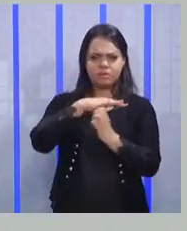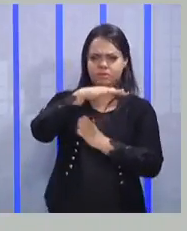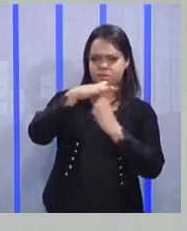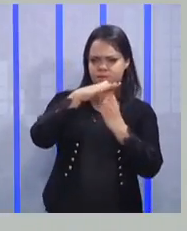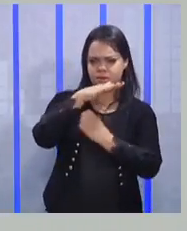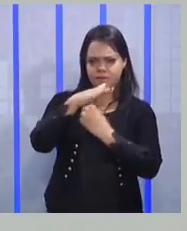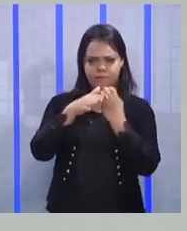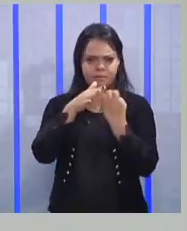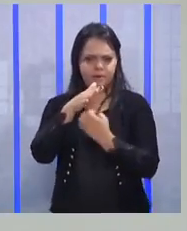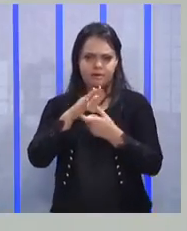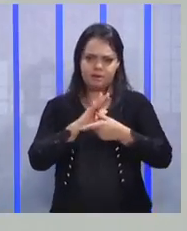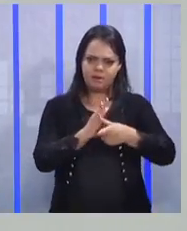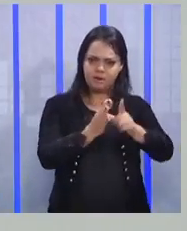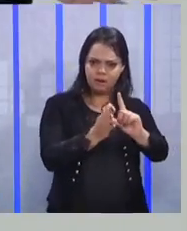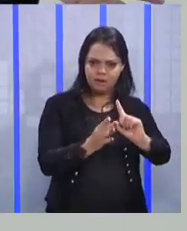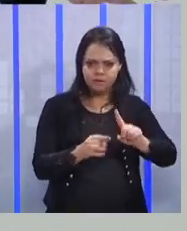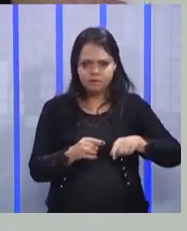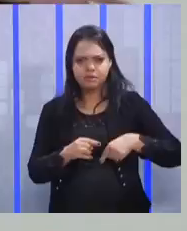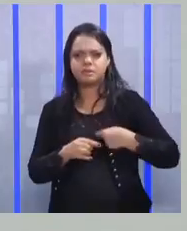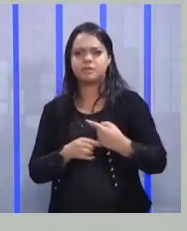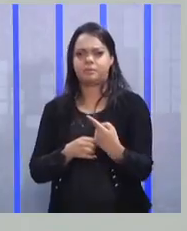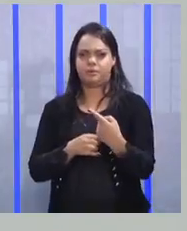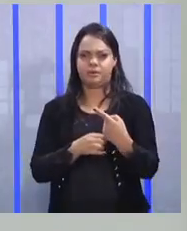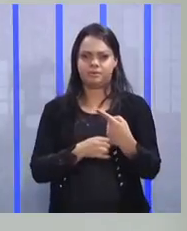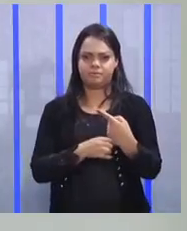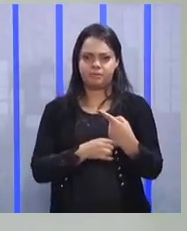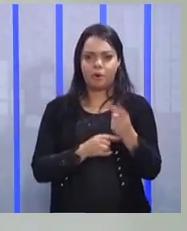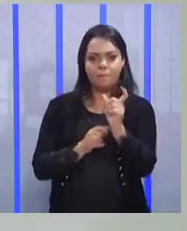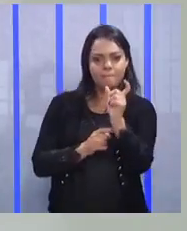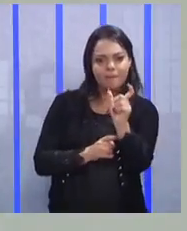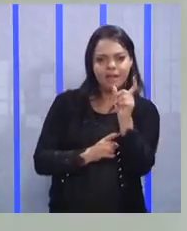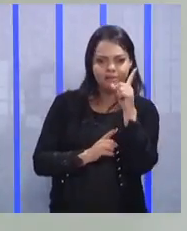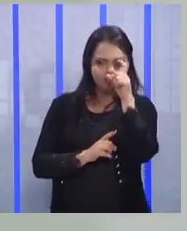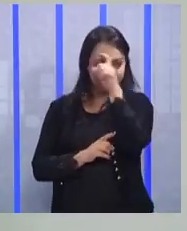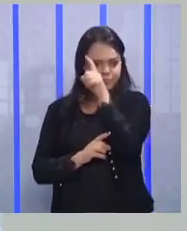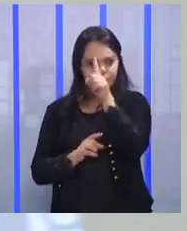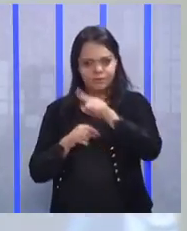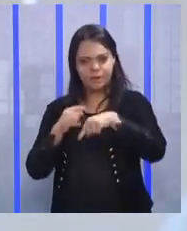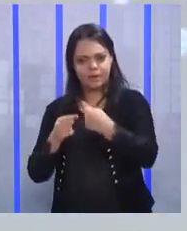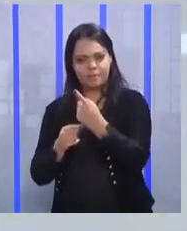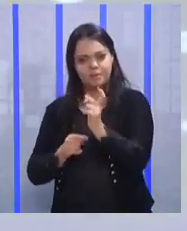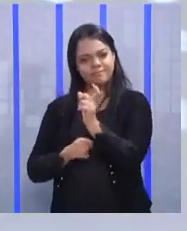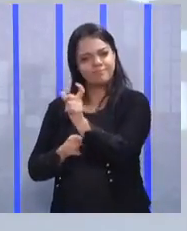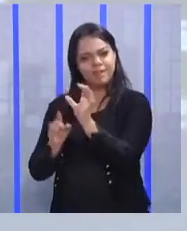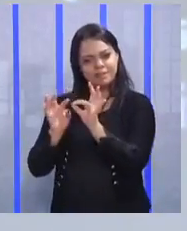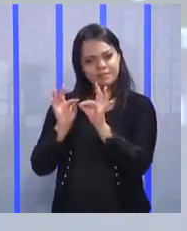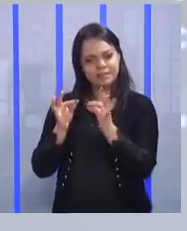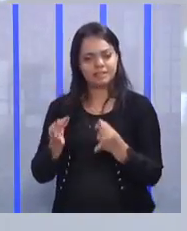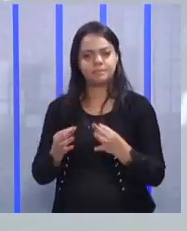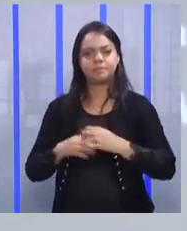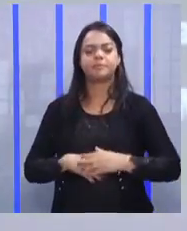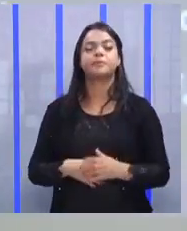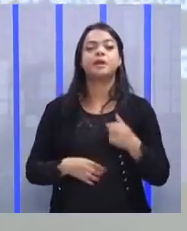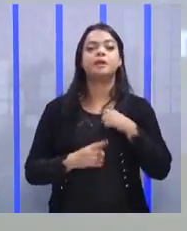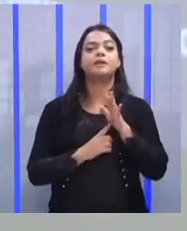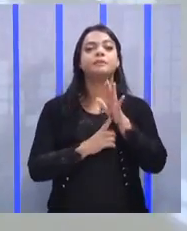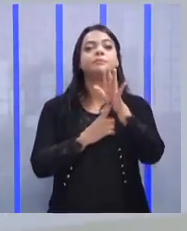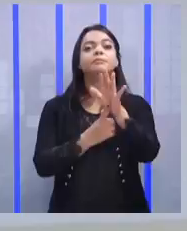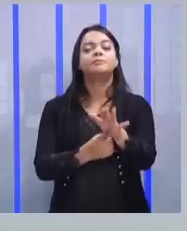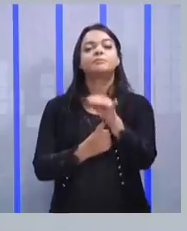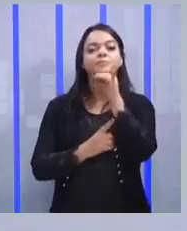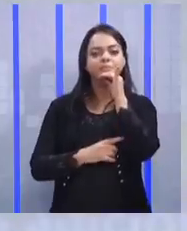formato antes e depois. No formato difícil e depois simplificado. Aí eu peguei um exemplo aqui para vocês terem uma ideia de como funciona.